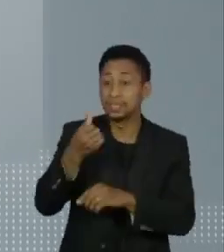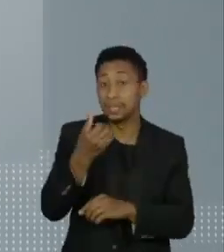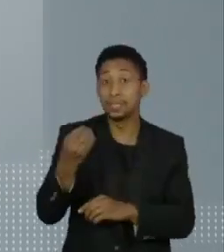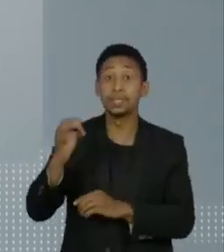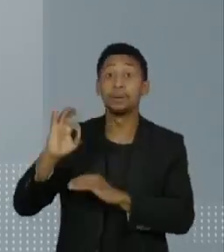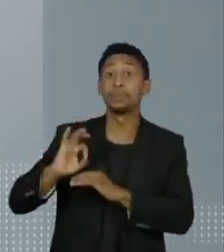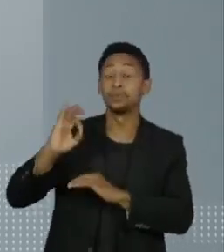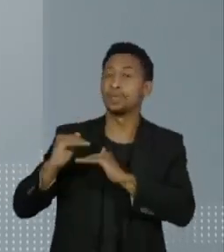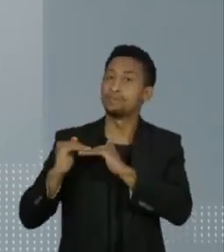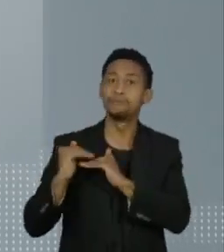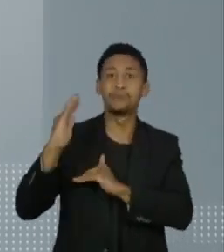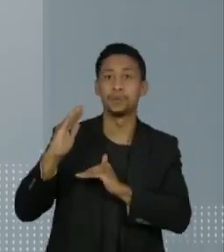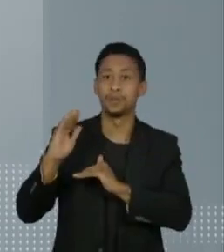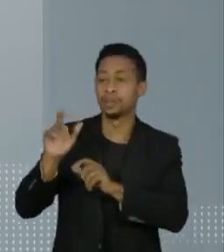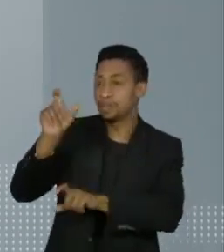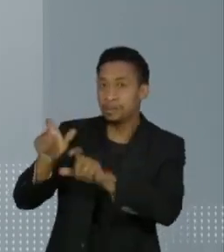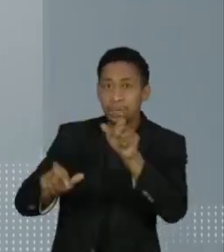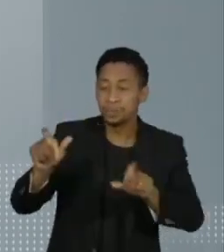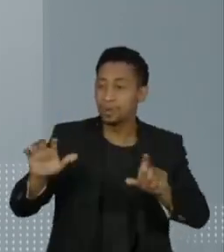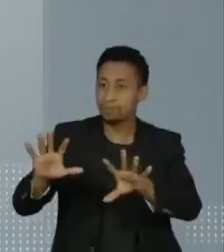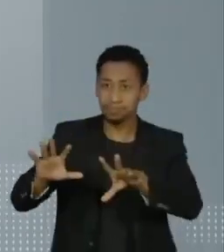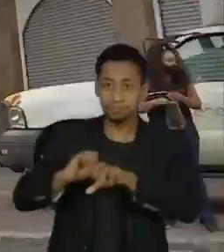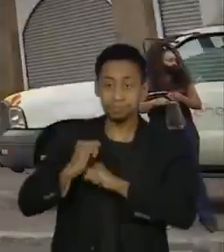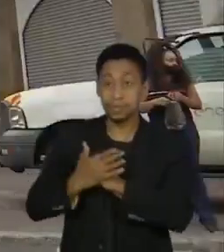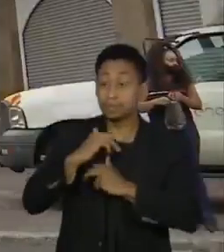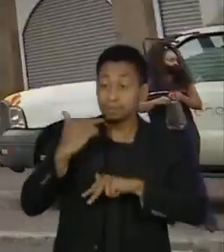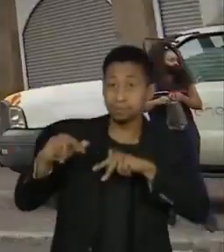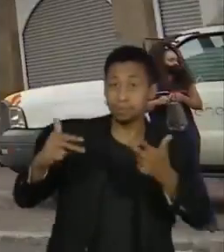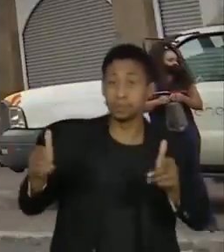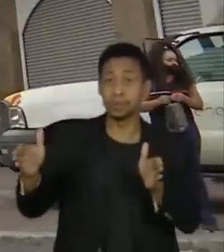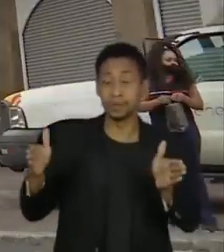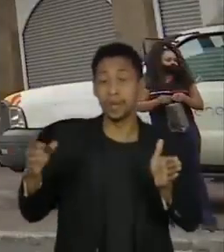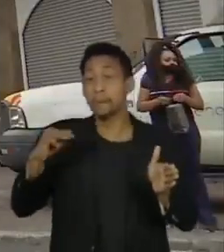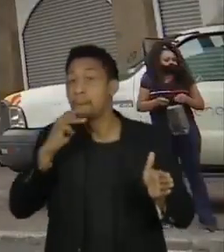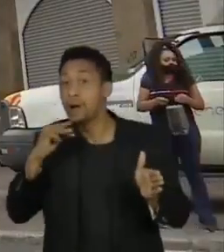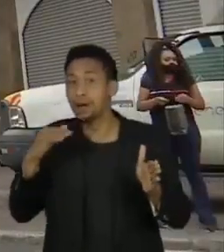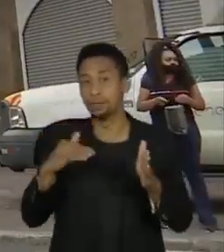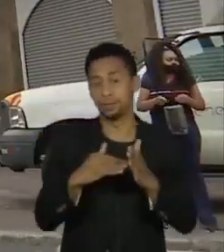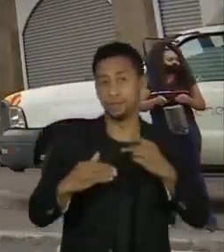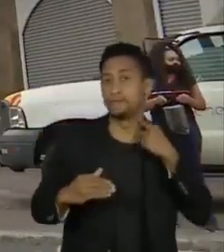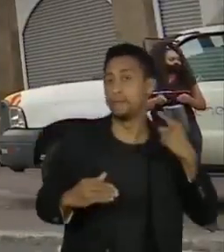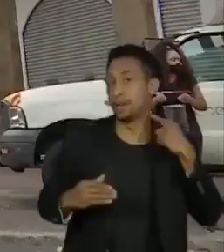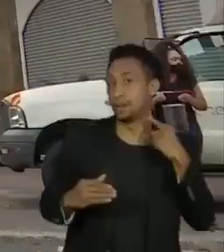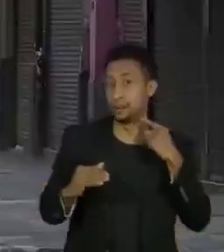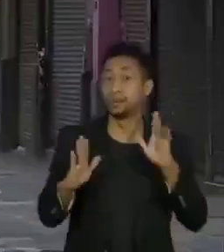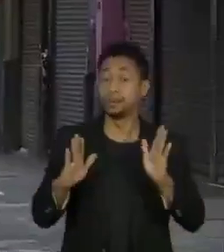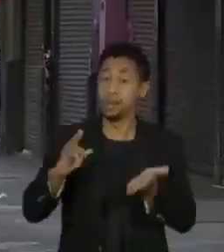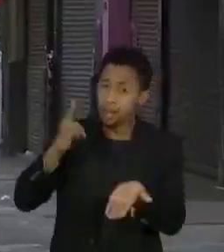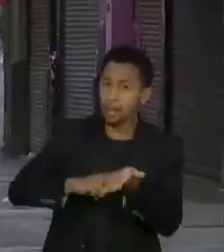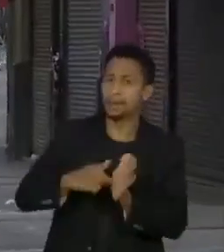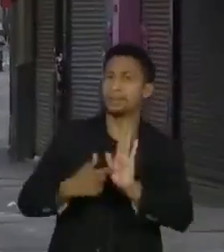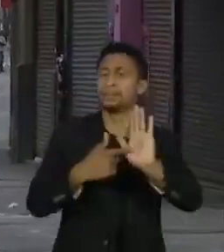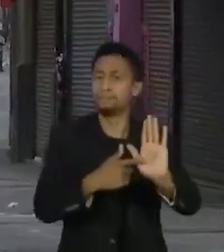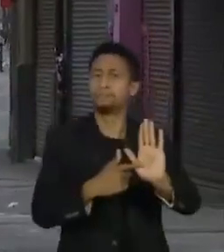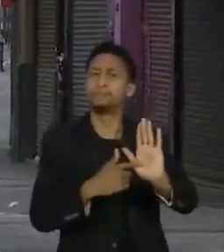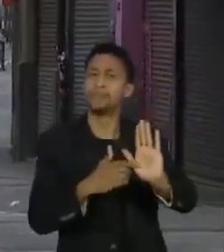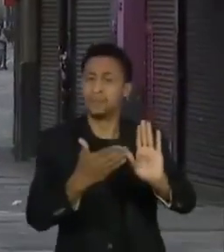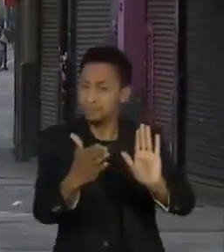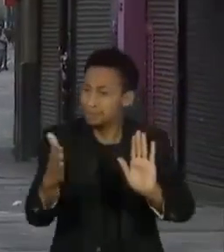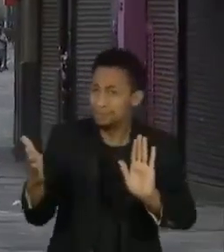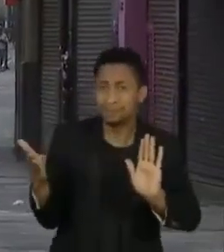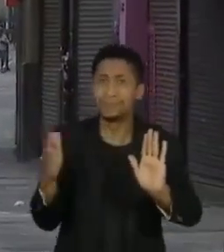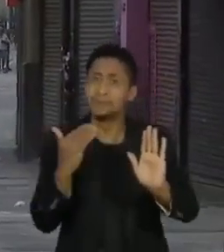superior ao total de vítimas entre março e maio. A carta termina com um pedido para que a população respeite as medidas de